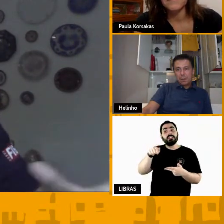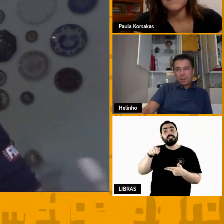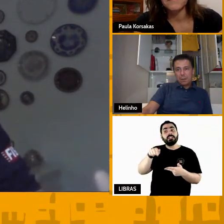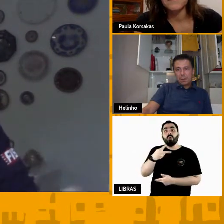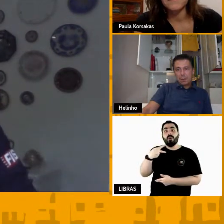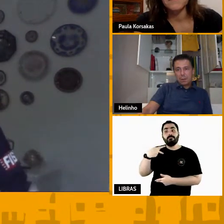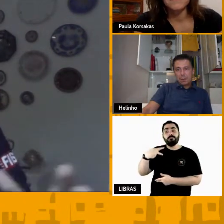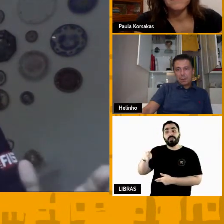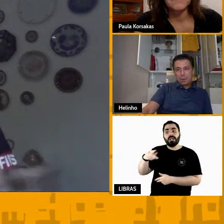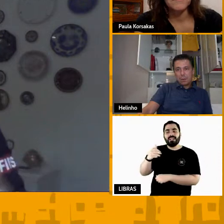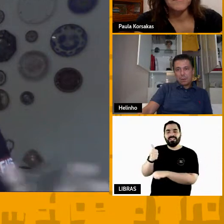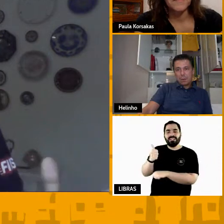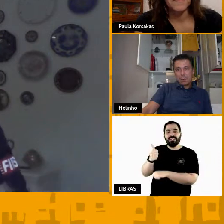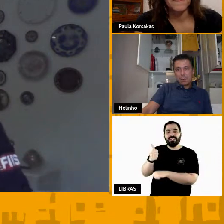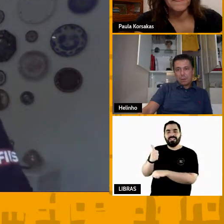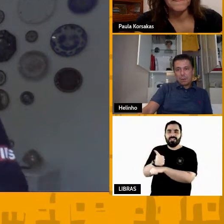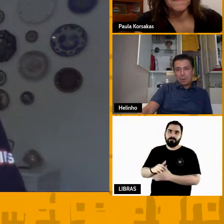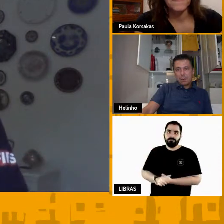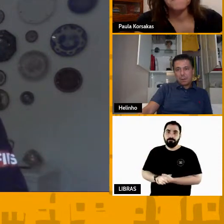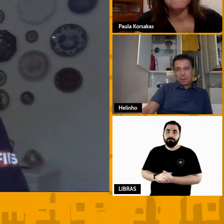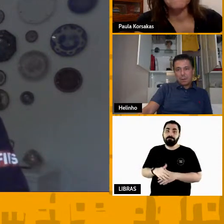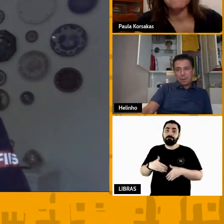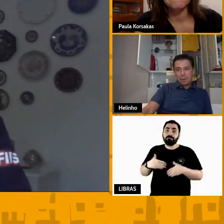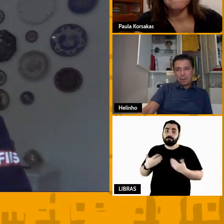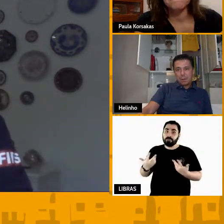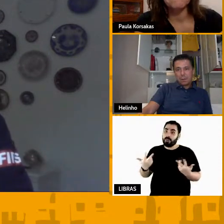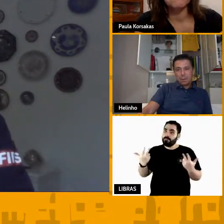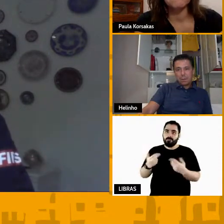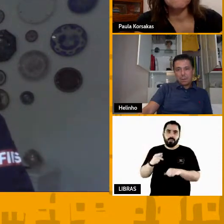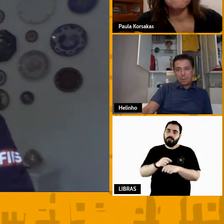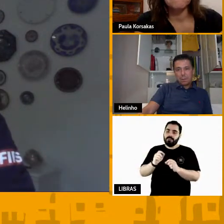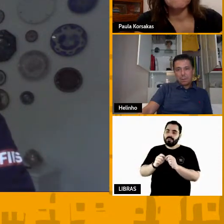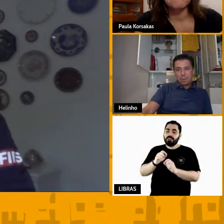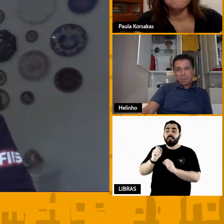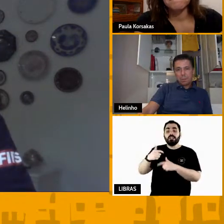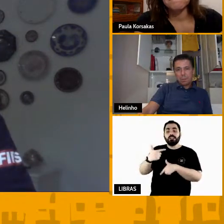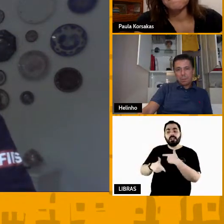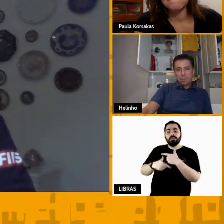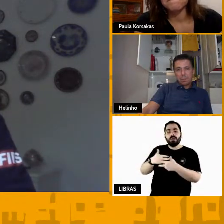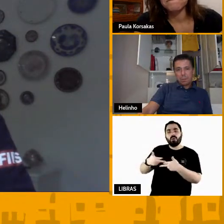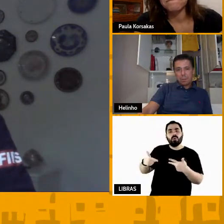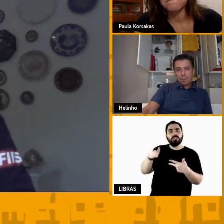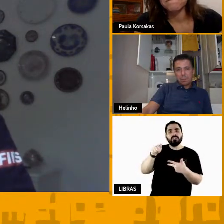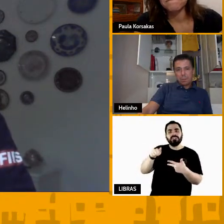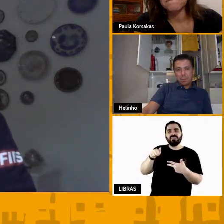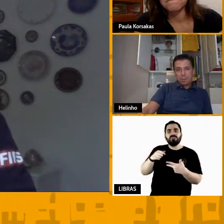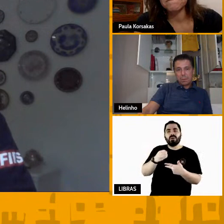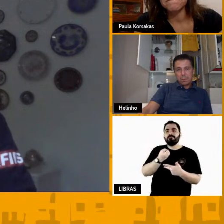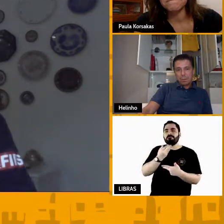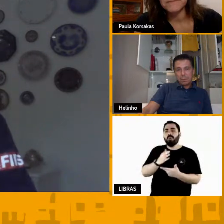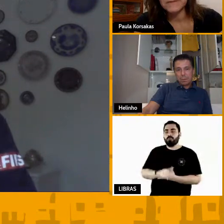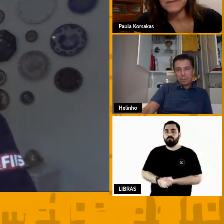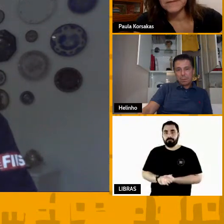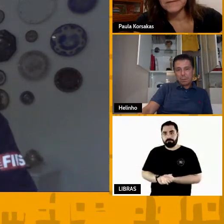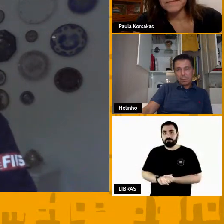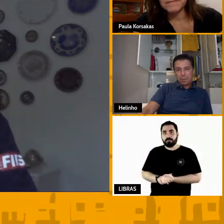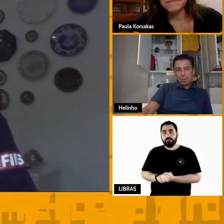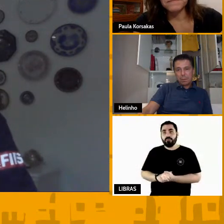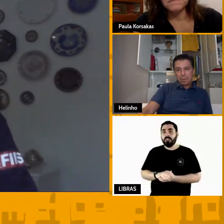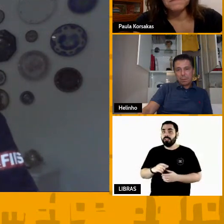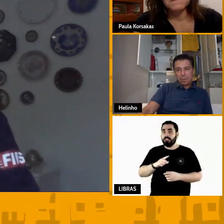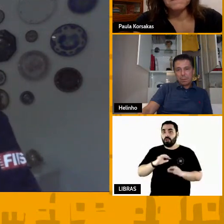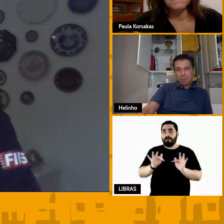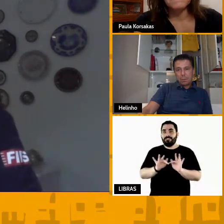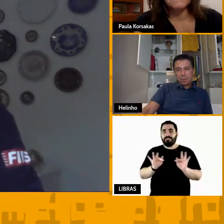tempo a gente ir trabalhando as coisas que ele não faz tão bem eu costumo usar uma frase que eu falo no treino faça tudo o que